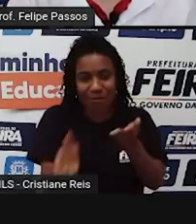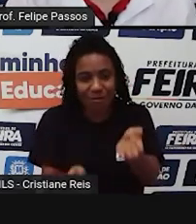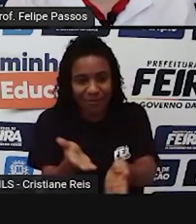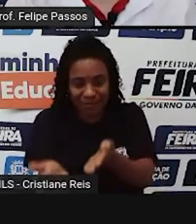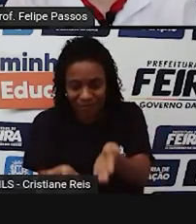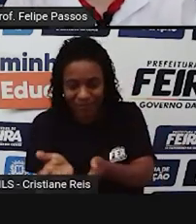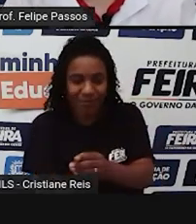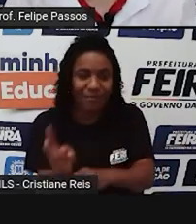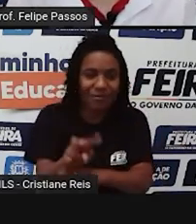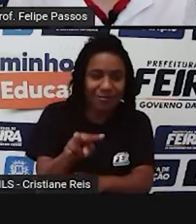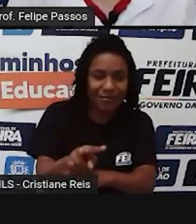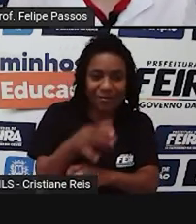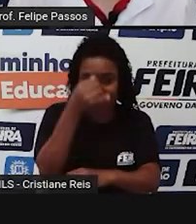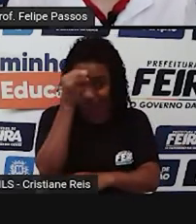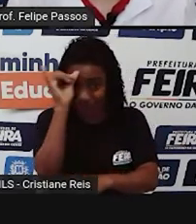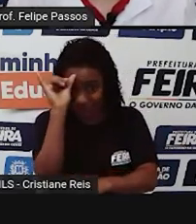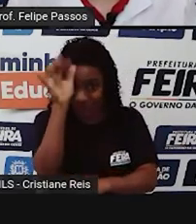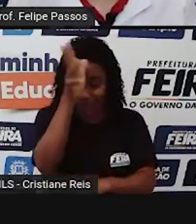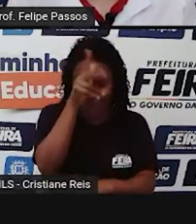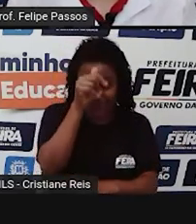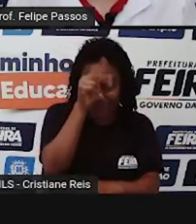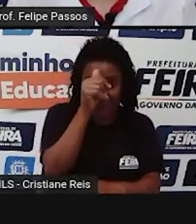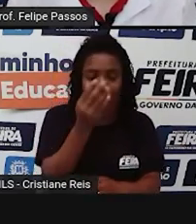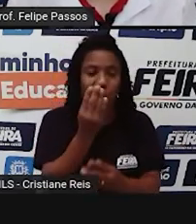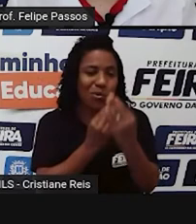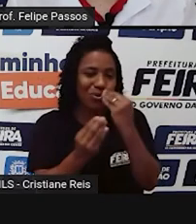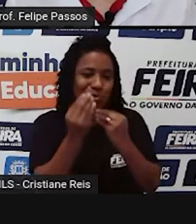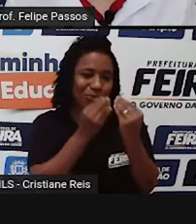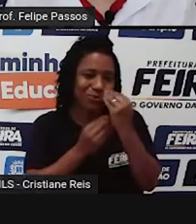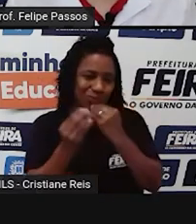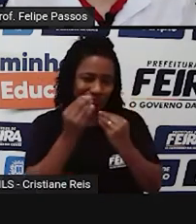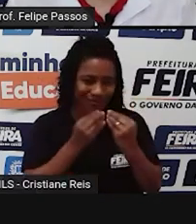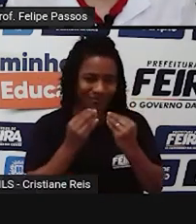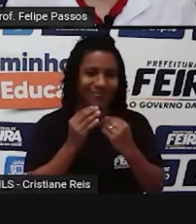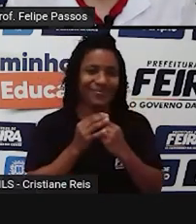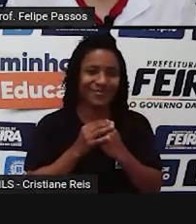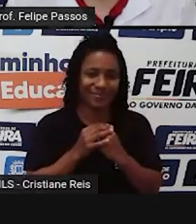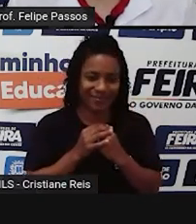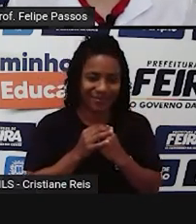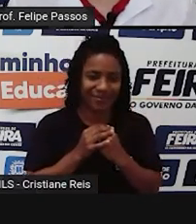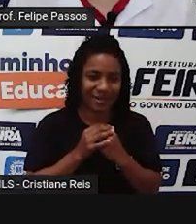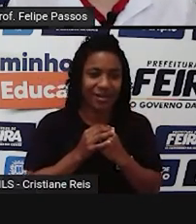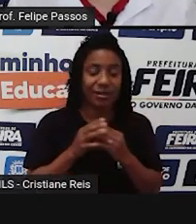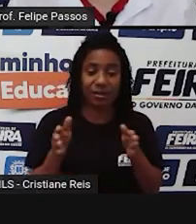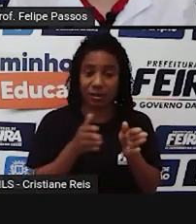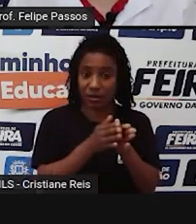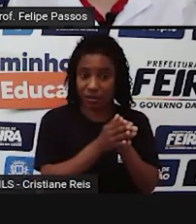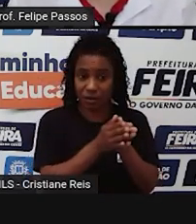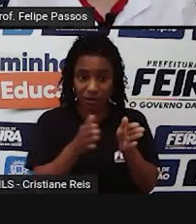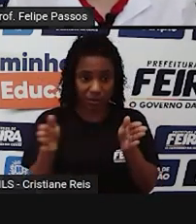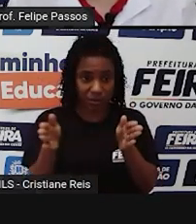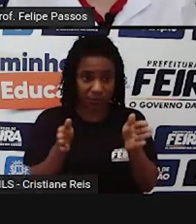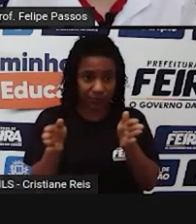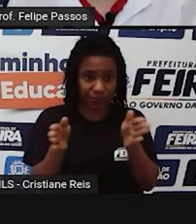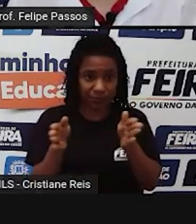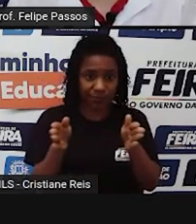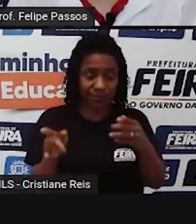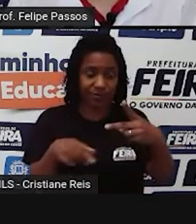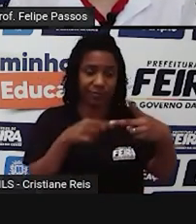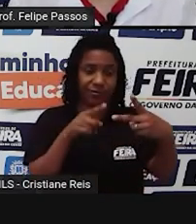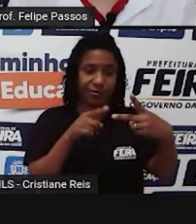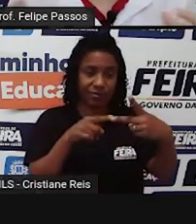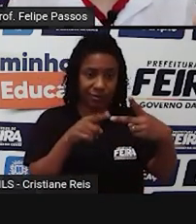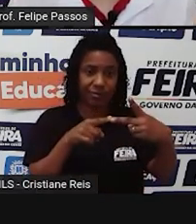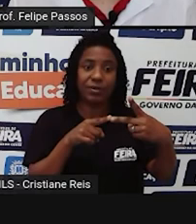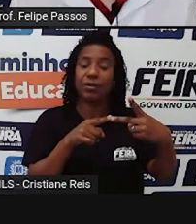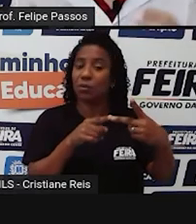ali uma vaquinha, uma galinha pra fornecer esses recursos. O período de barbárie, ele é bem marcado pelo surgimento de alguns conflitos